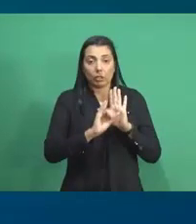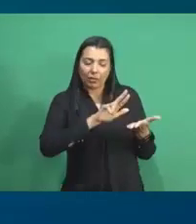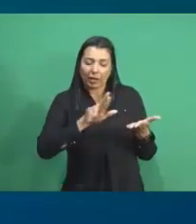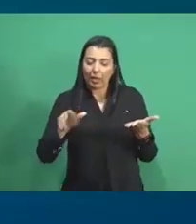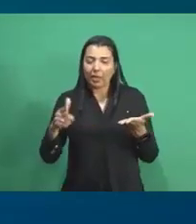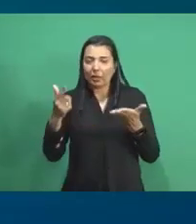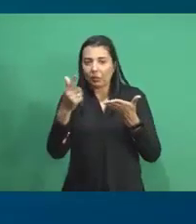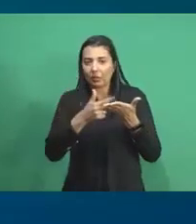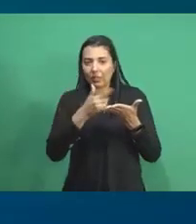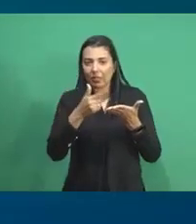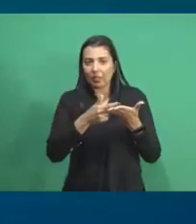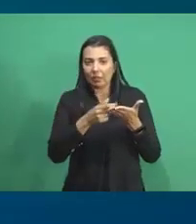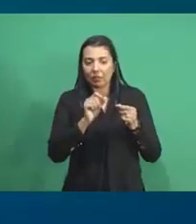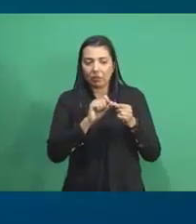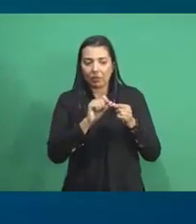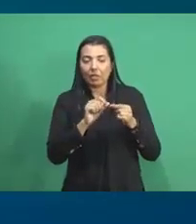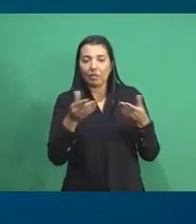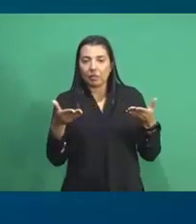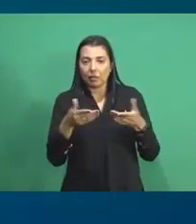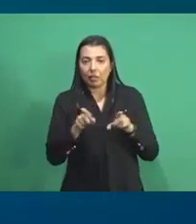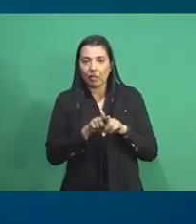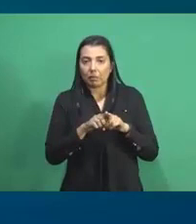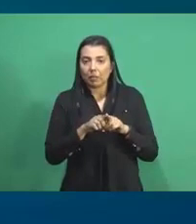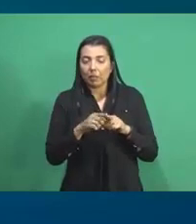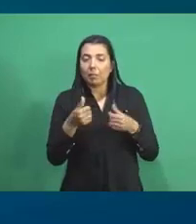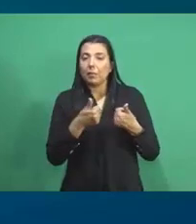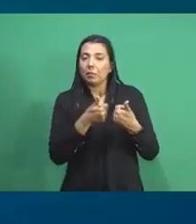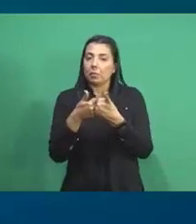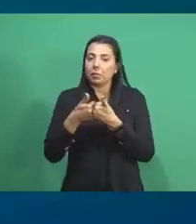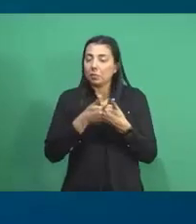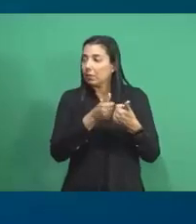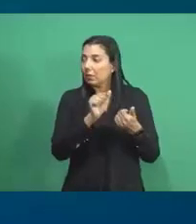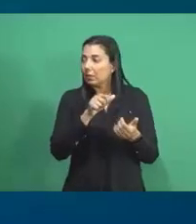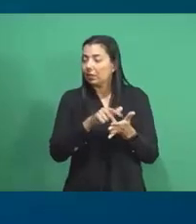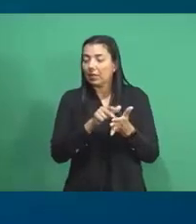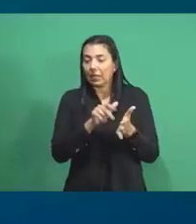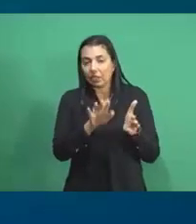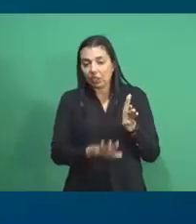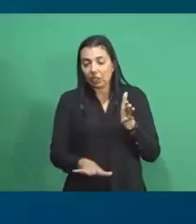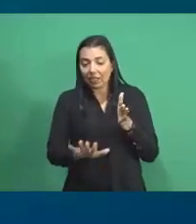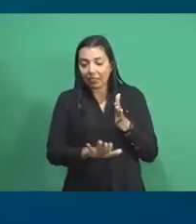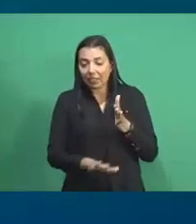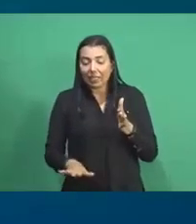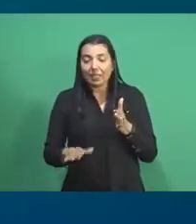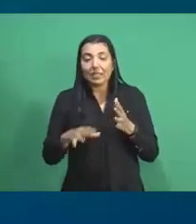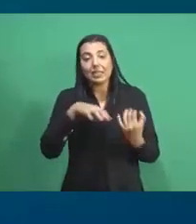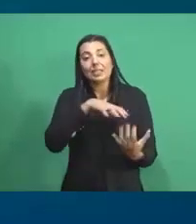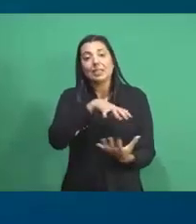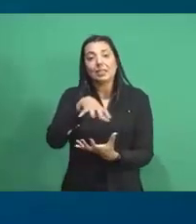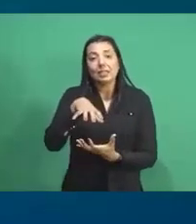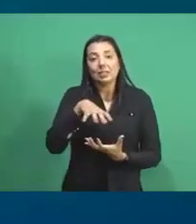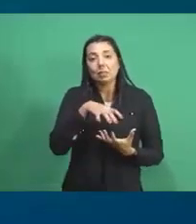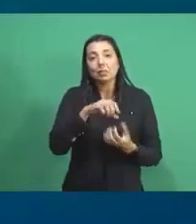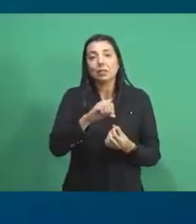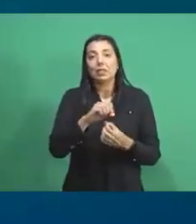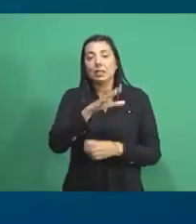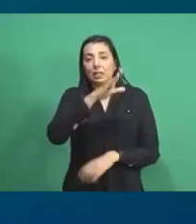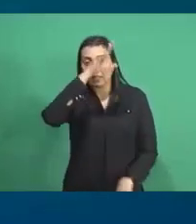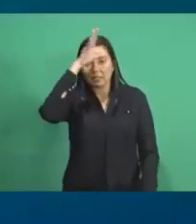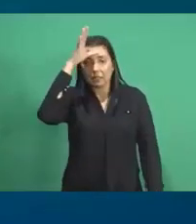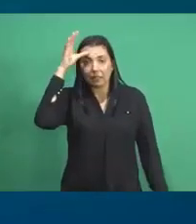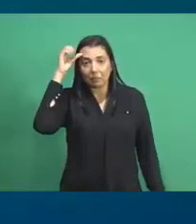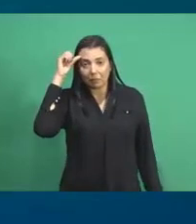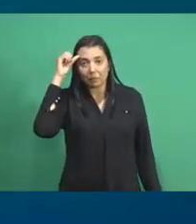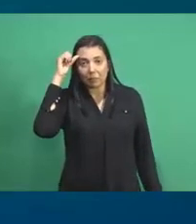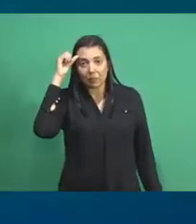livros que estão sendo confeccionados para aproximar realmente a criança desse mundo da Amazônia.